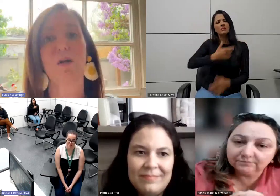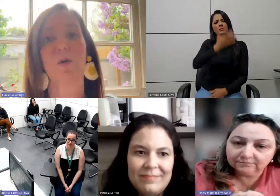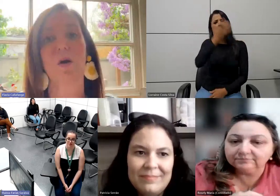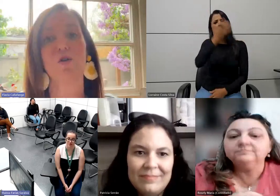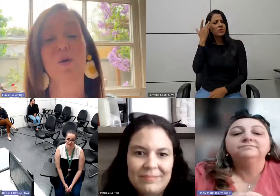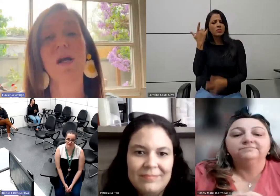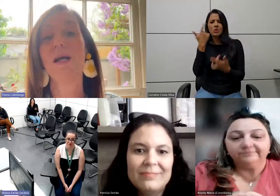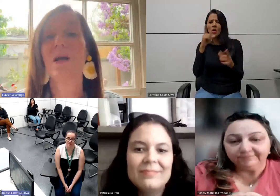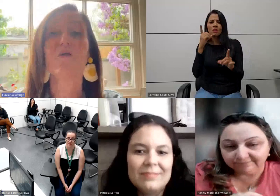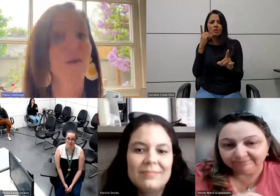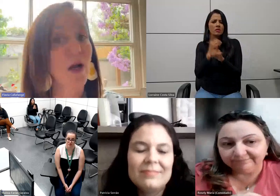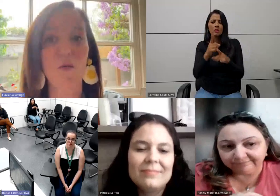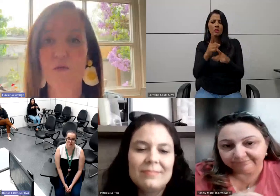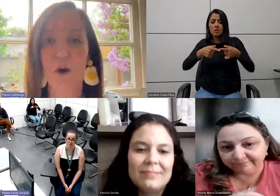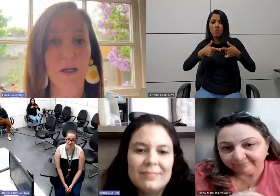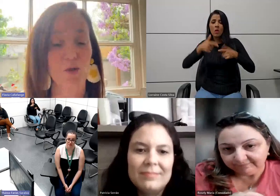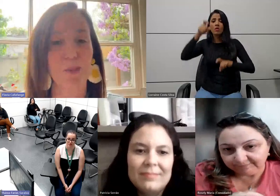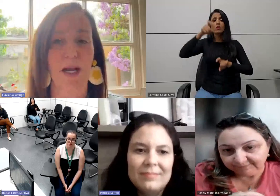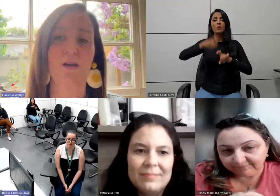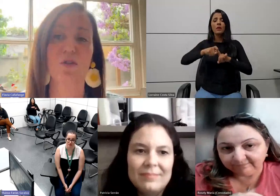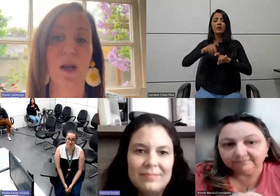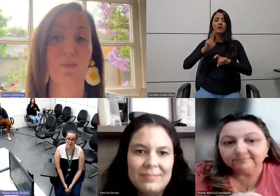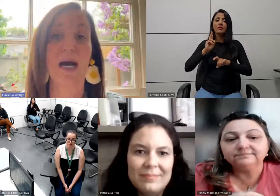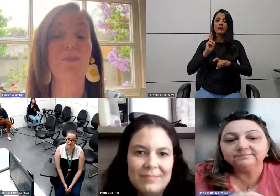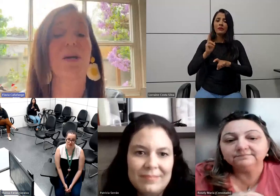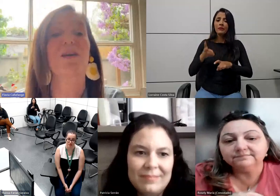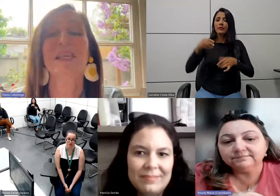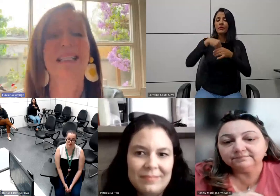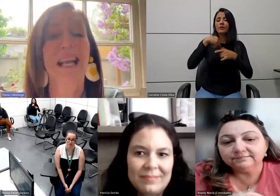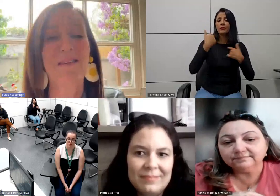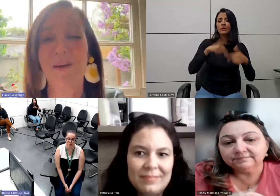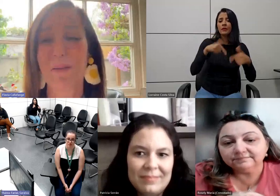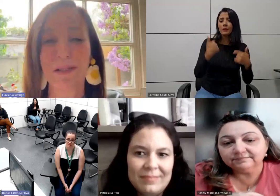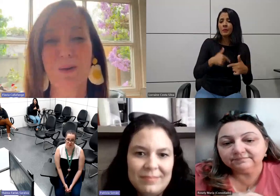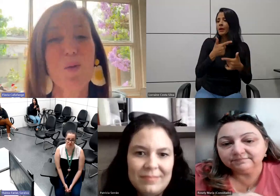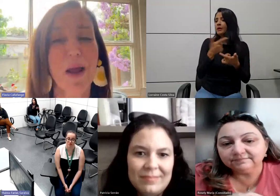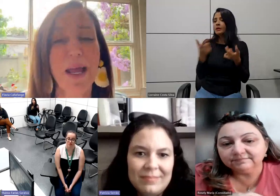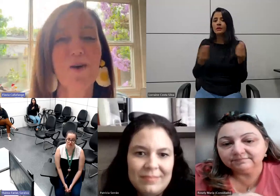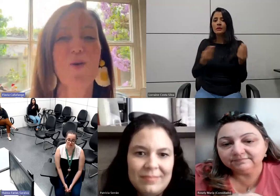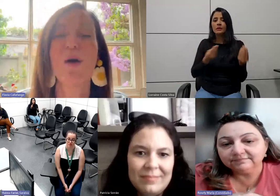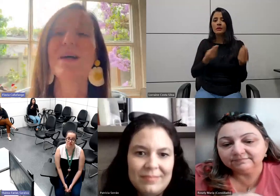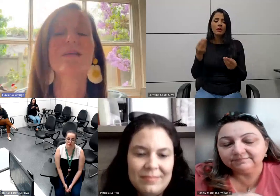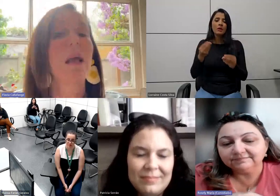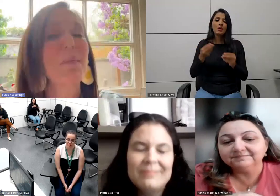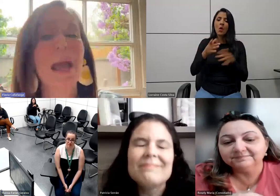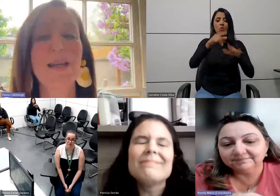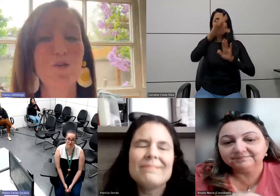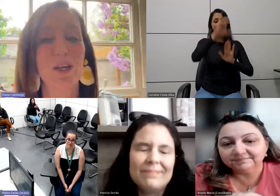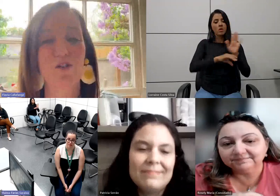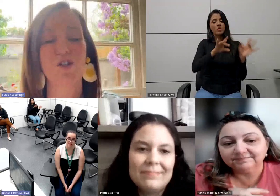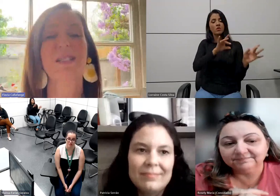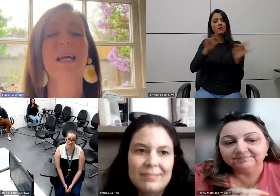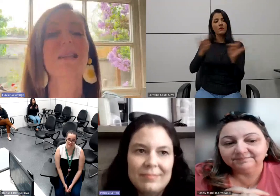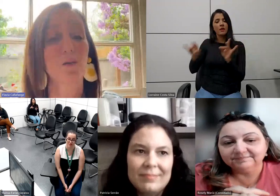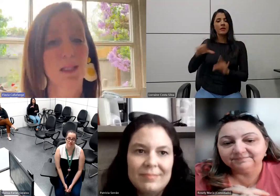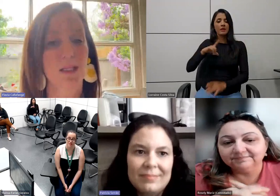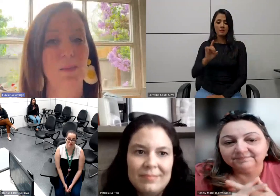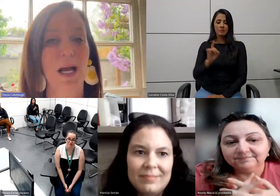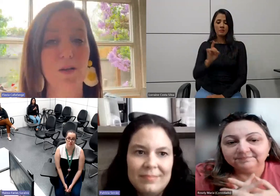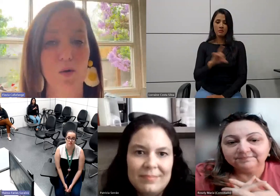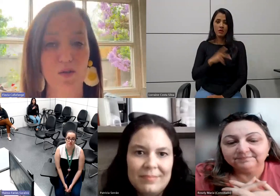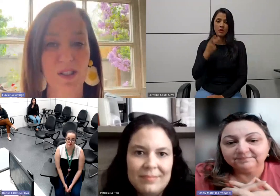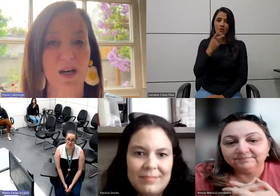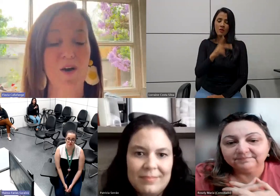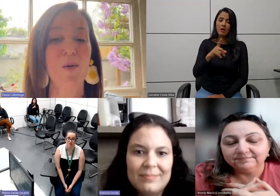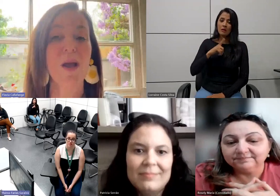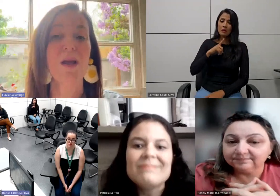não têm diagnóstico e ficam fora do mercado de trabalho, porque não se atrevem a mandar um currículo, tem medo de dizer que tem uma